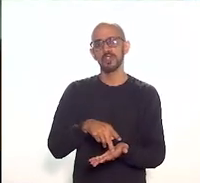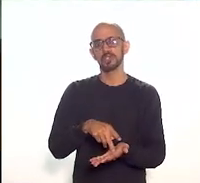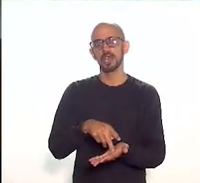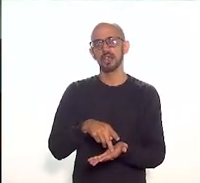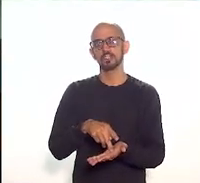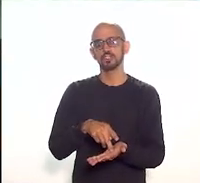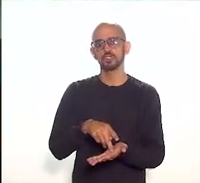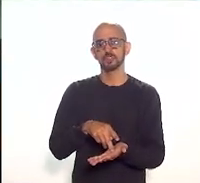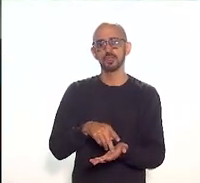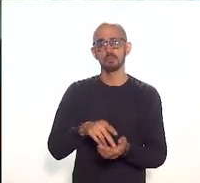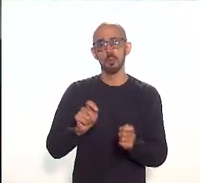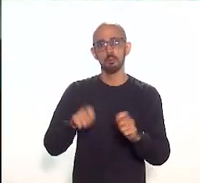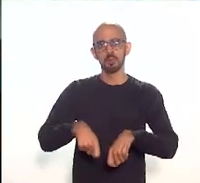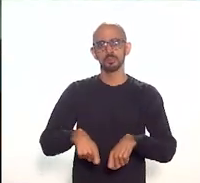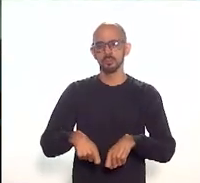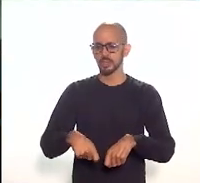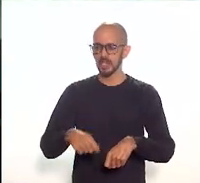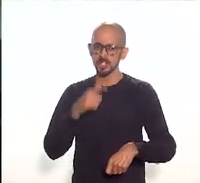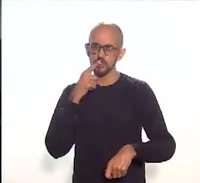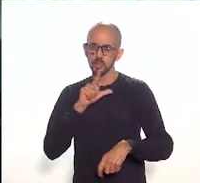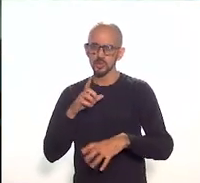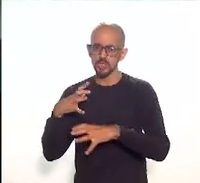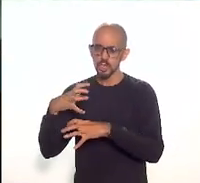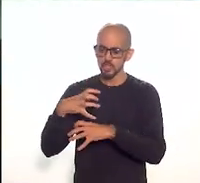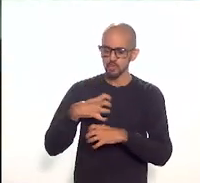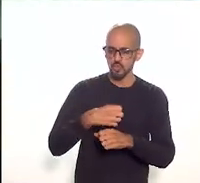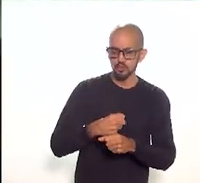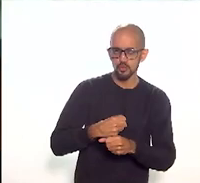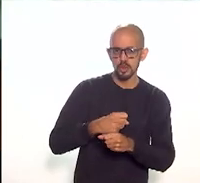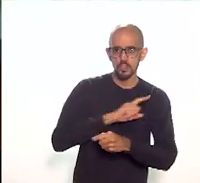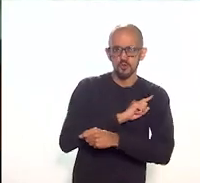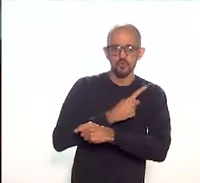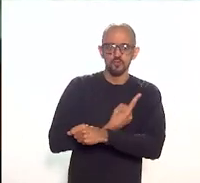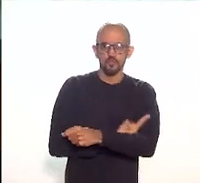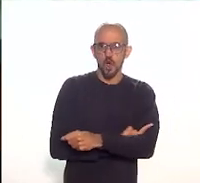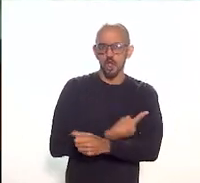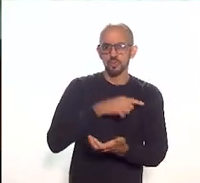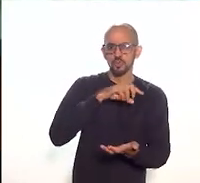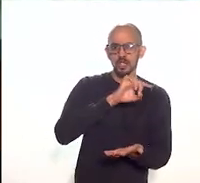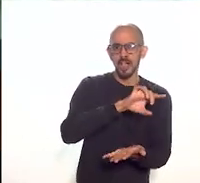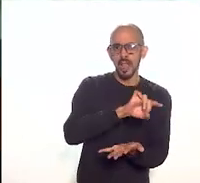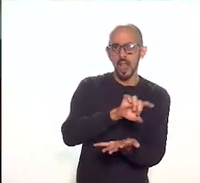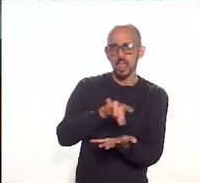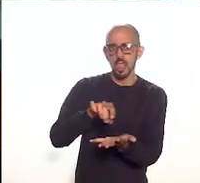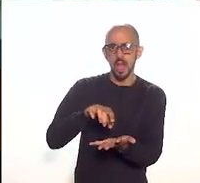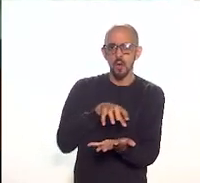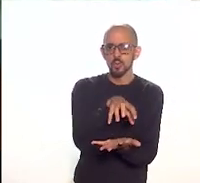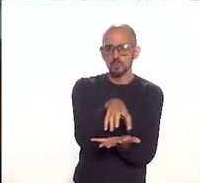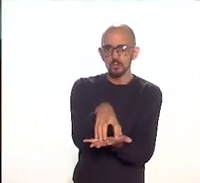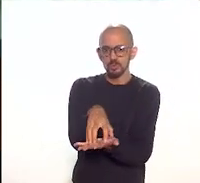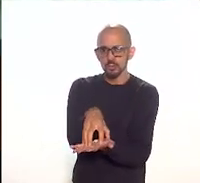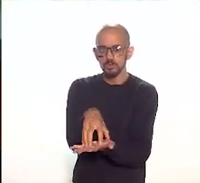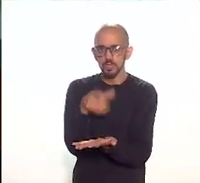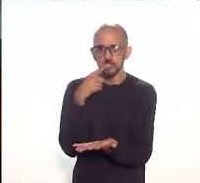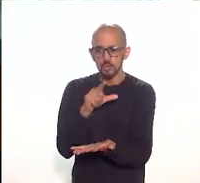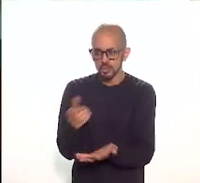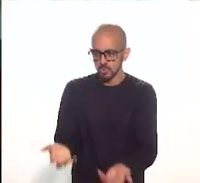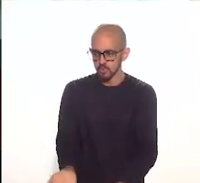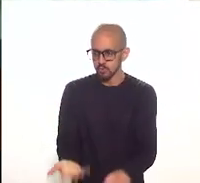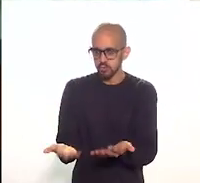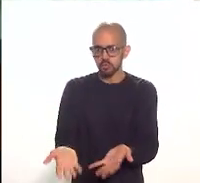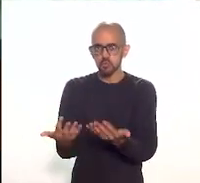catalisador de esforços, digamos assim, para a valorização e preservação desse patrimônio,